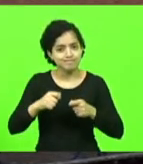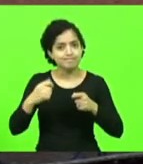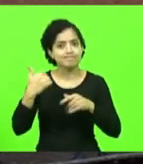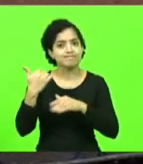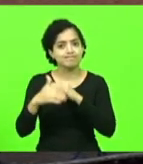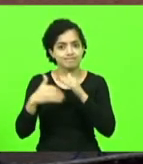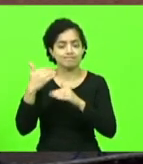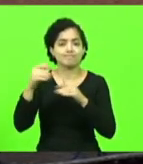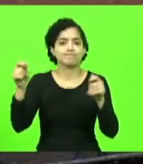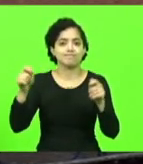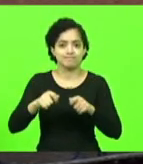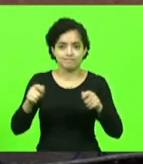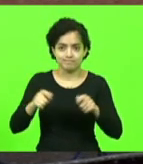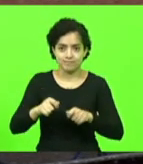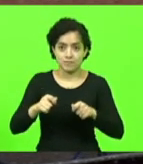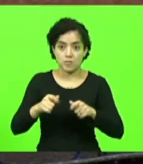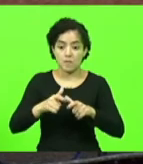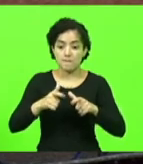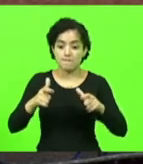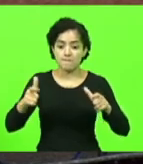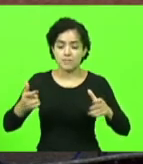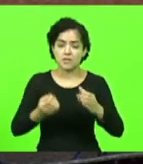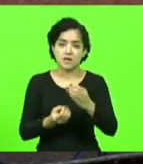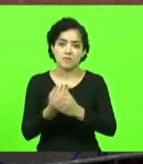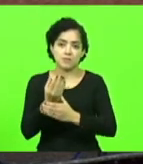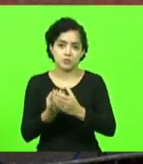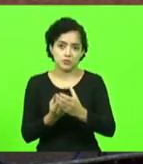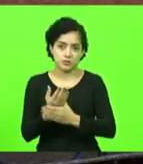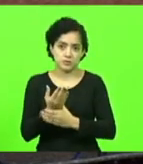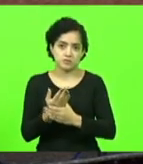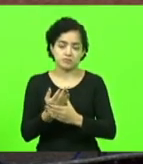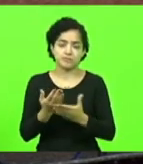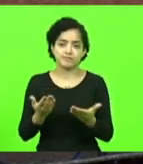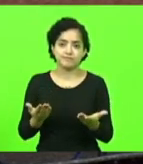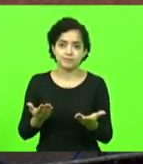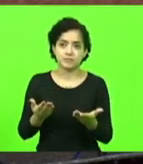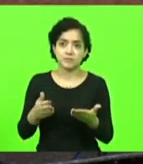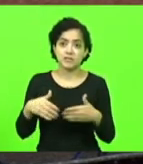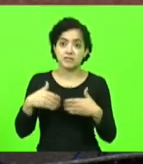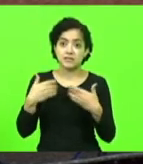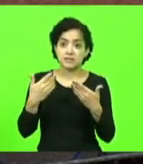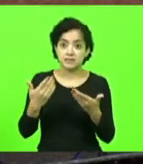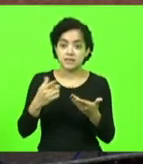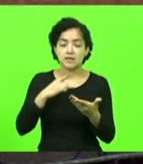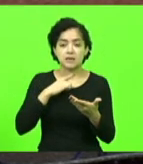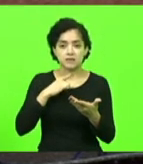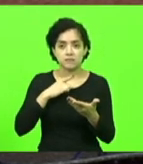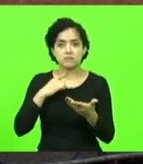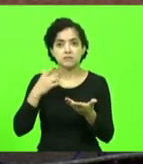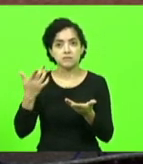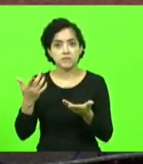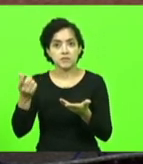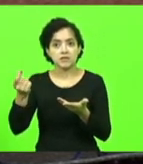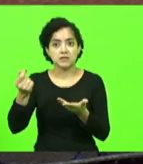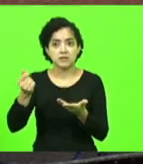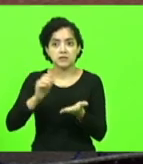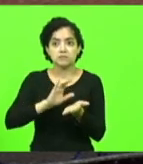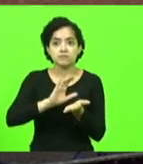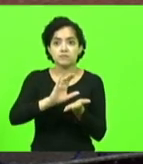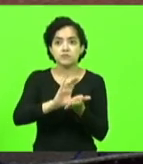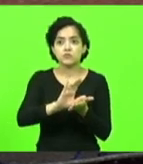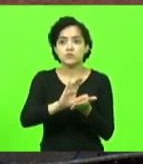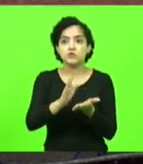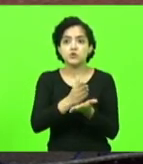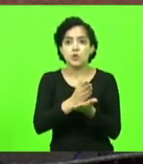a produção do agronegócio. E tanto é que está surgindo investimentos de grandes empresas.